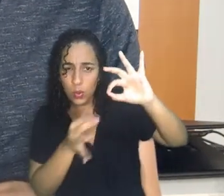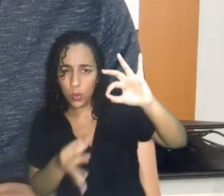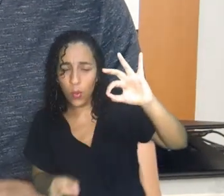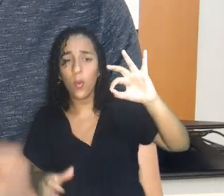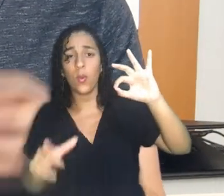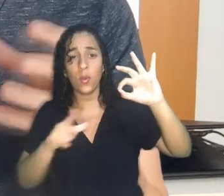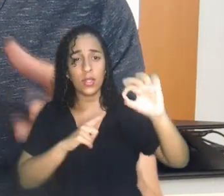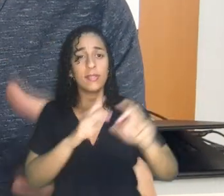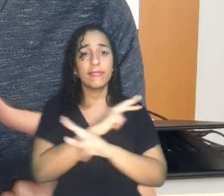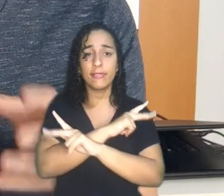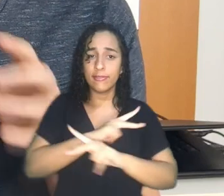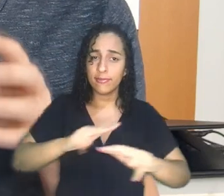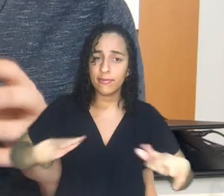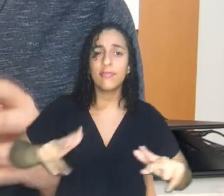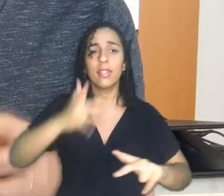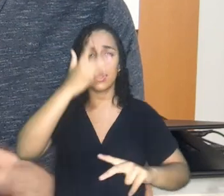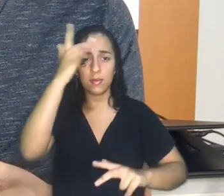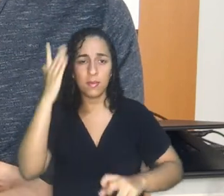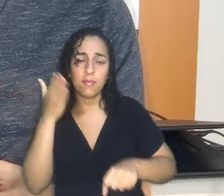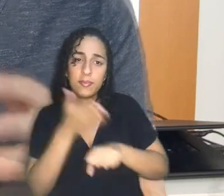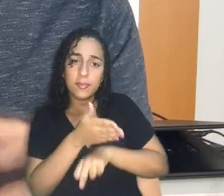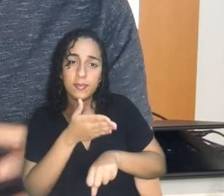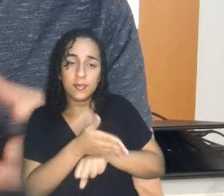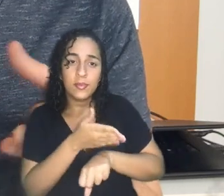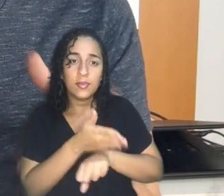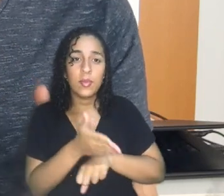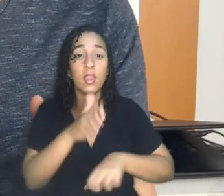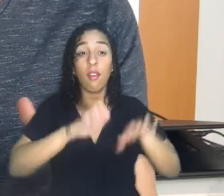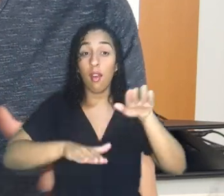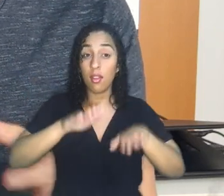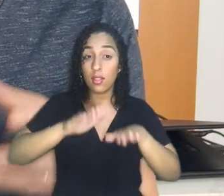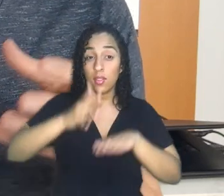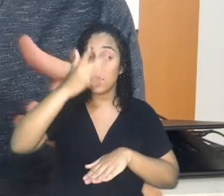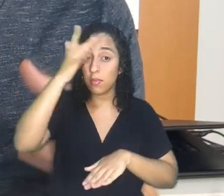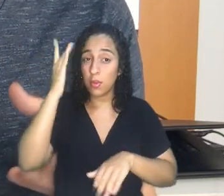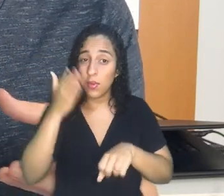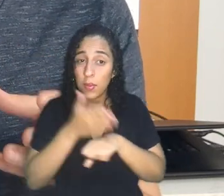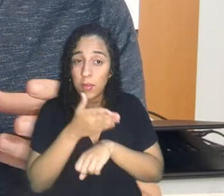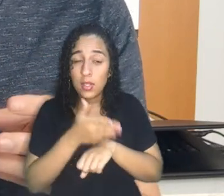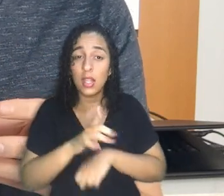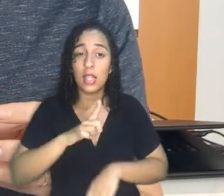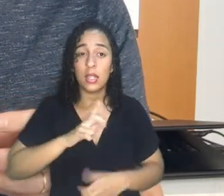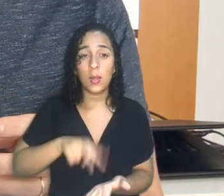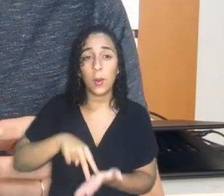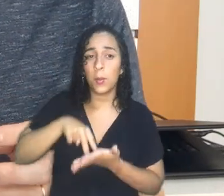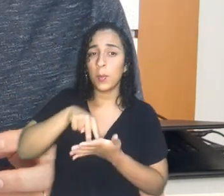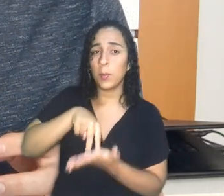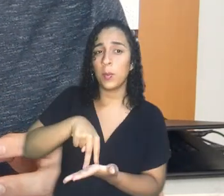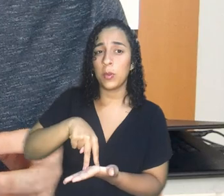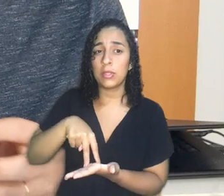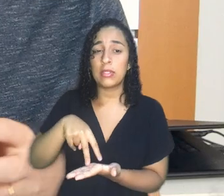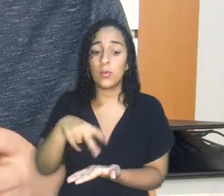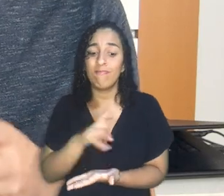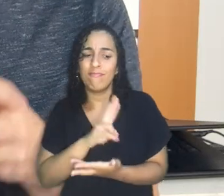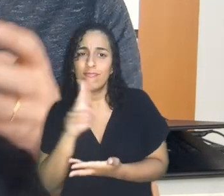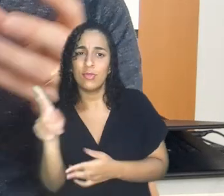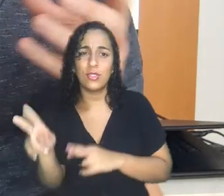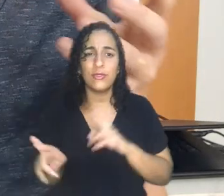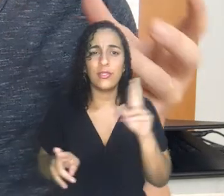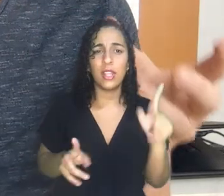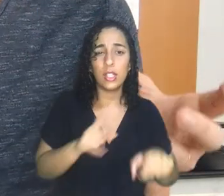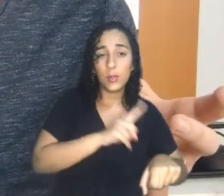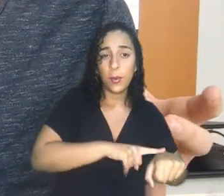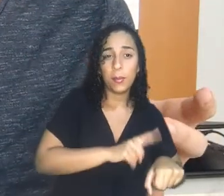envolve diferentes atores e atrizes do cenário nacional. E às vezes os atores e atrizes têm uma posição X em um momento,